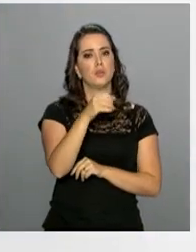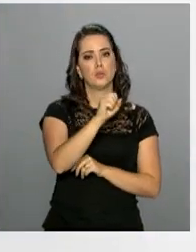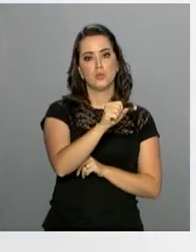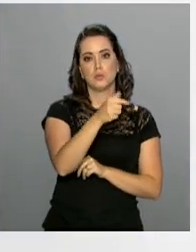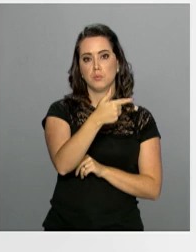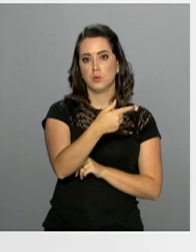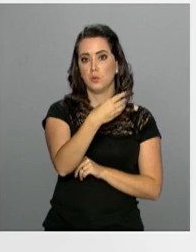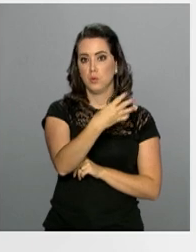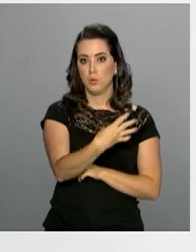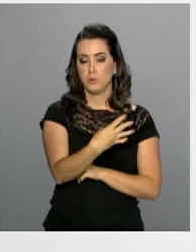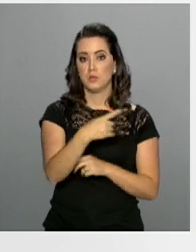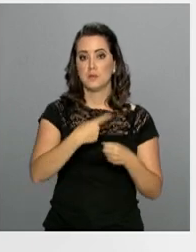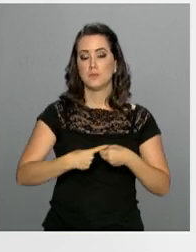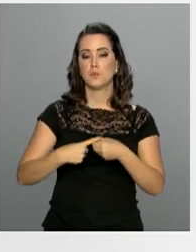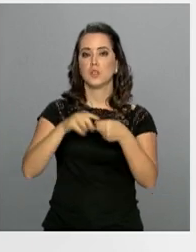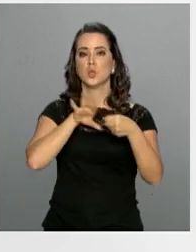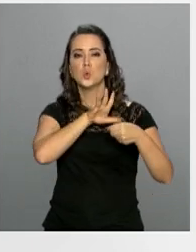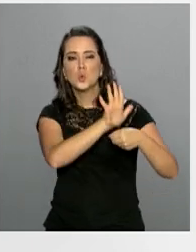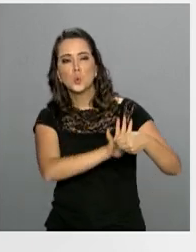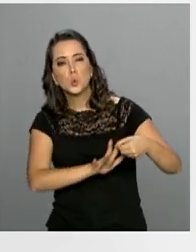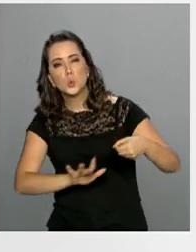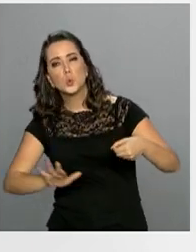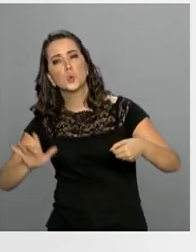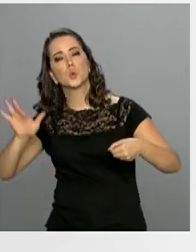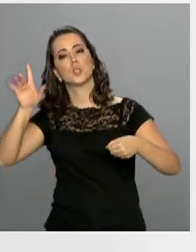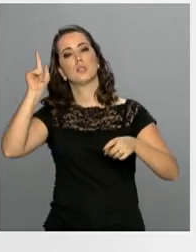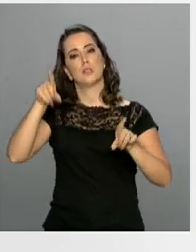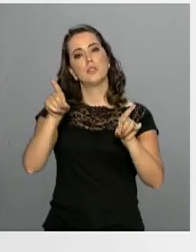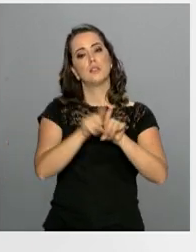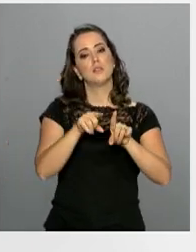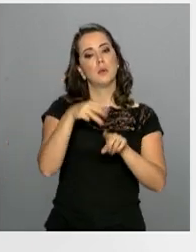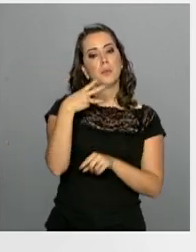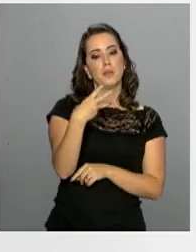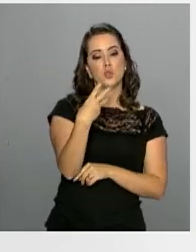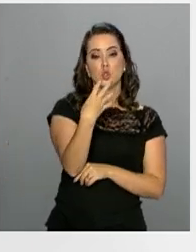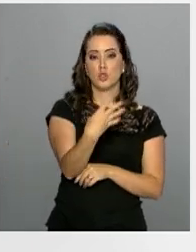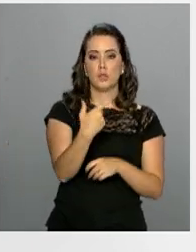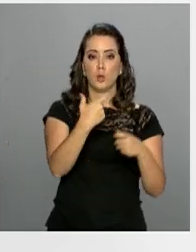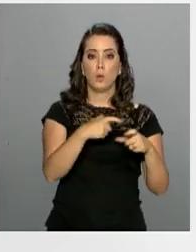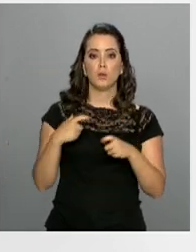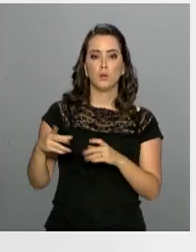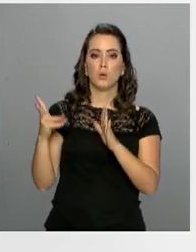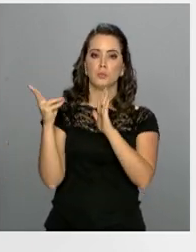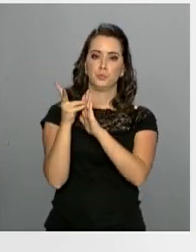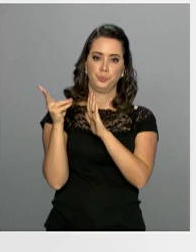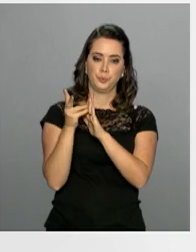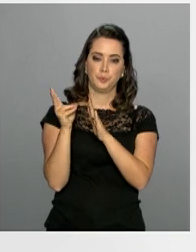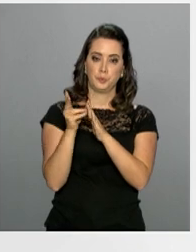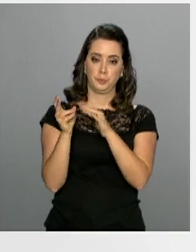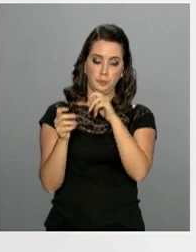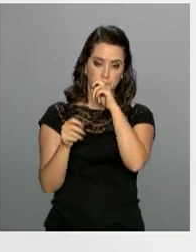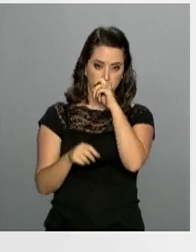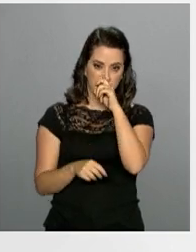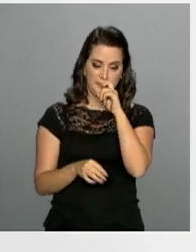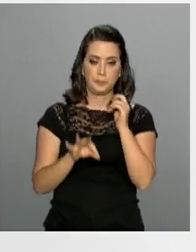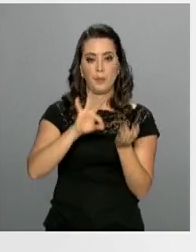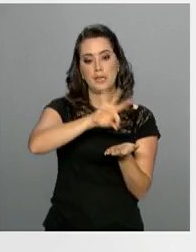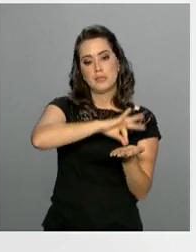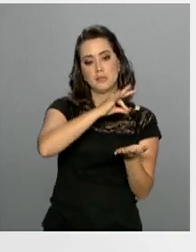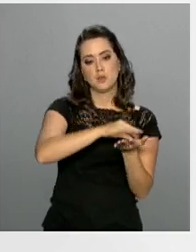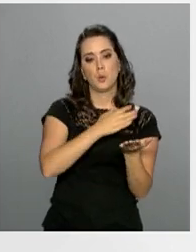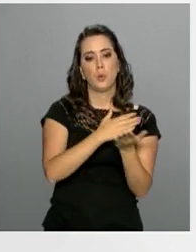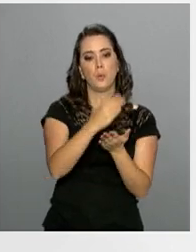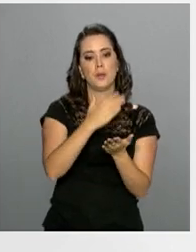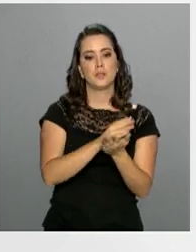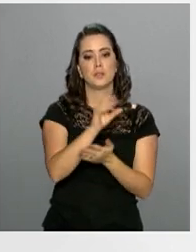municípios de todos os estados e de 34 distritos indígenas. As inscrições começam a